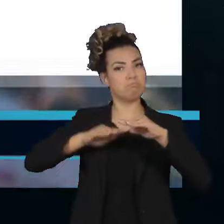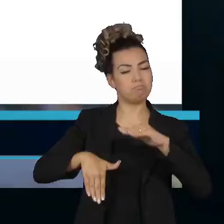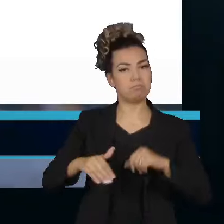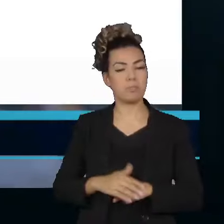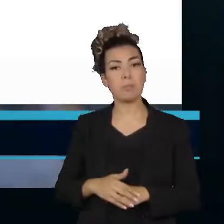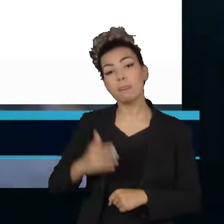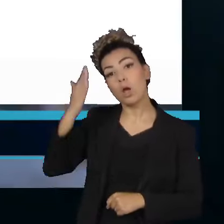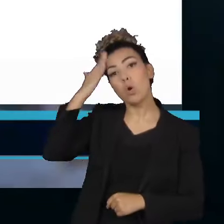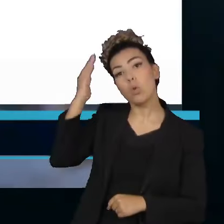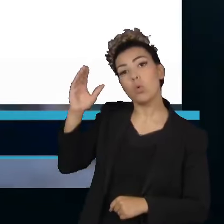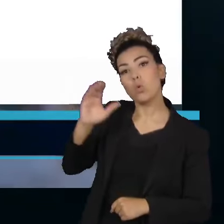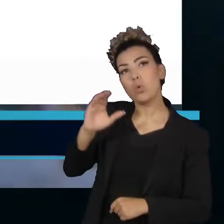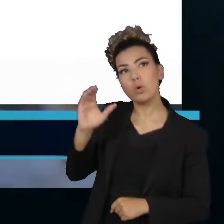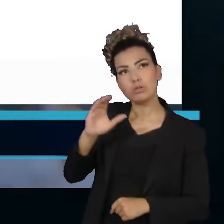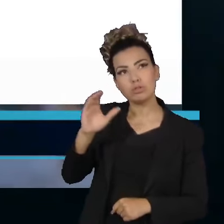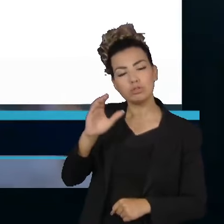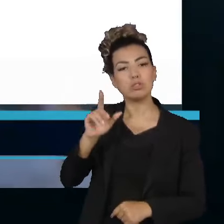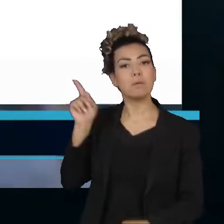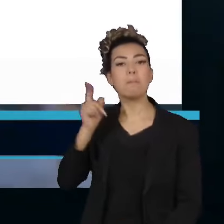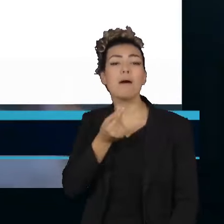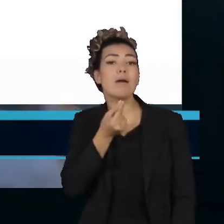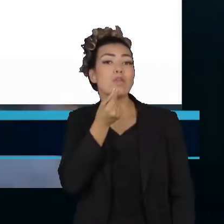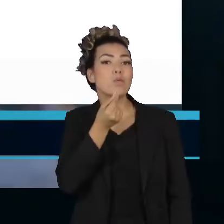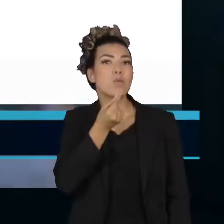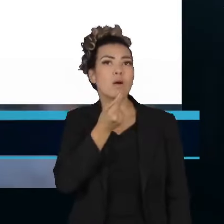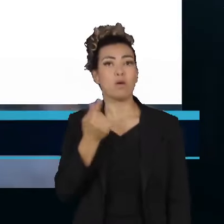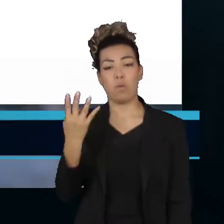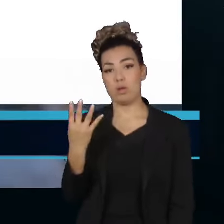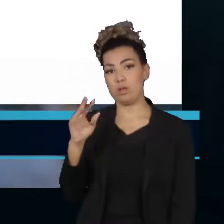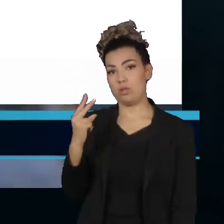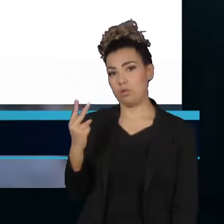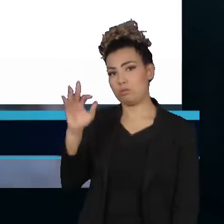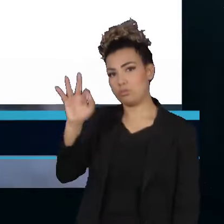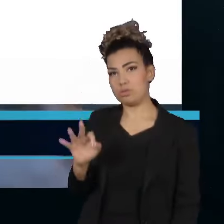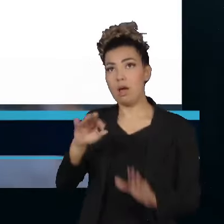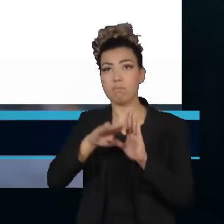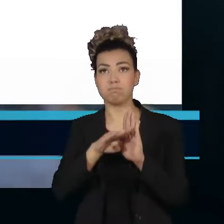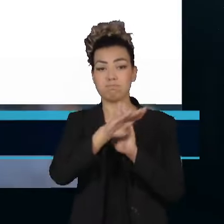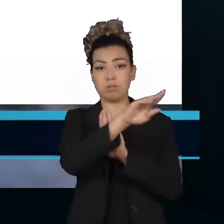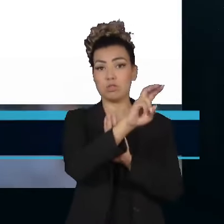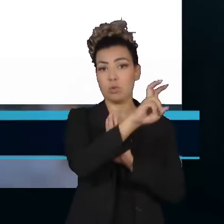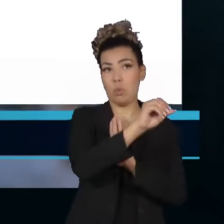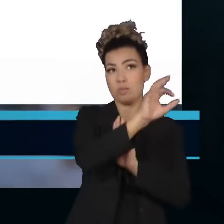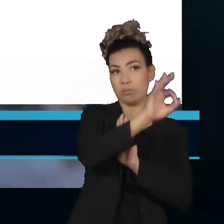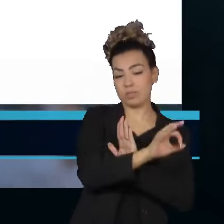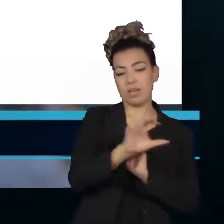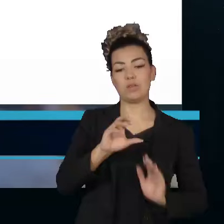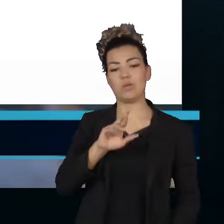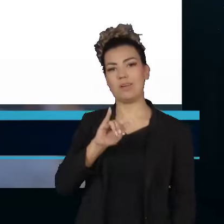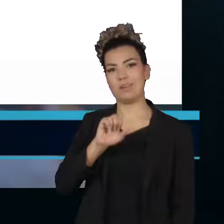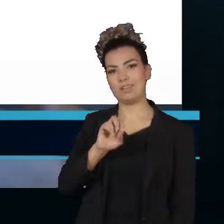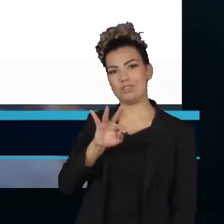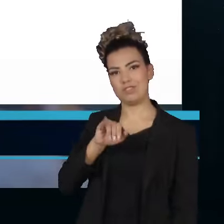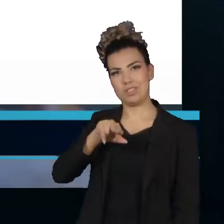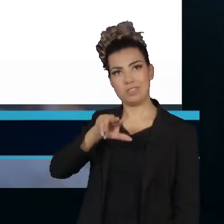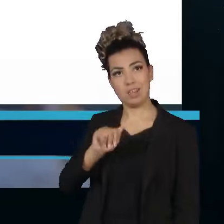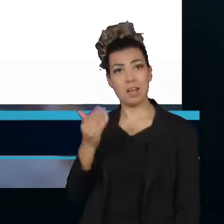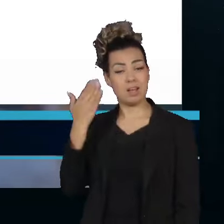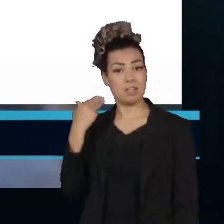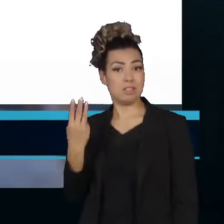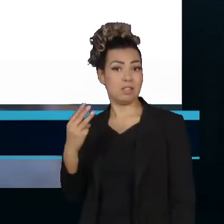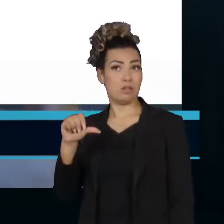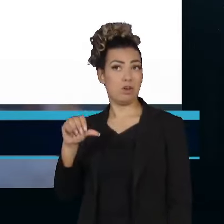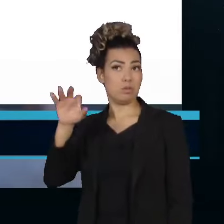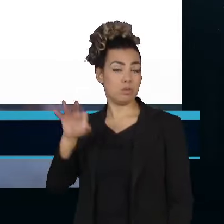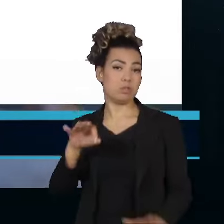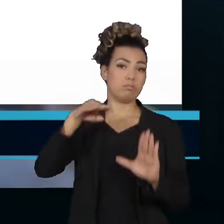Curitiba, Eduardo Pimentel, do PSD, oscilou de 42% para 50%. Cristina Graham, do PMB, passou de 39%